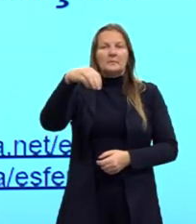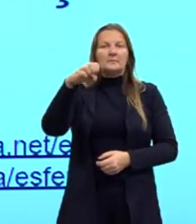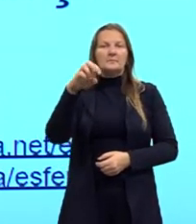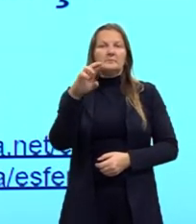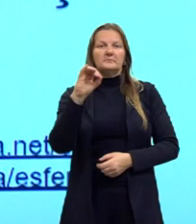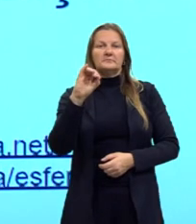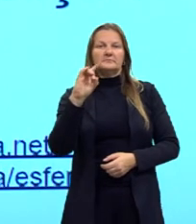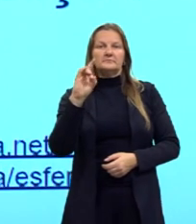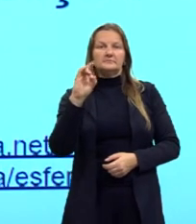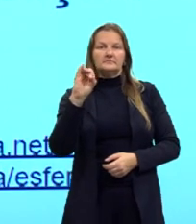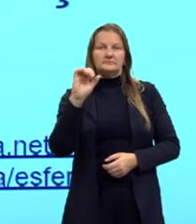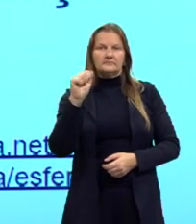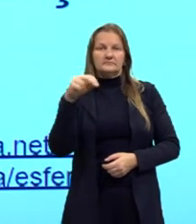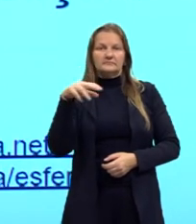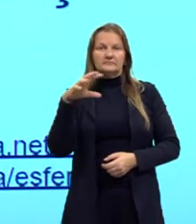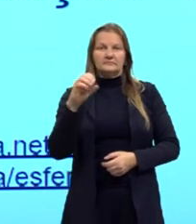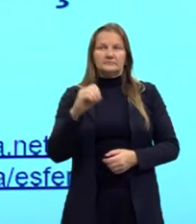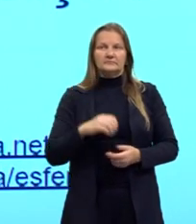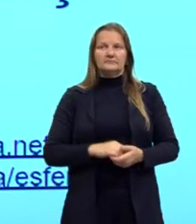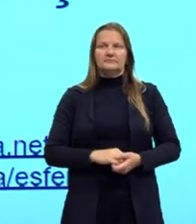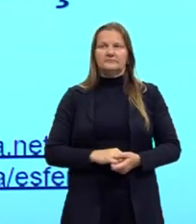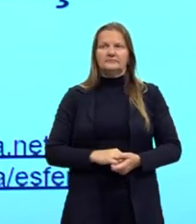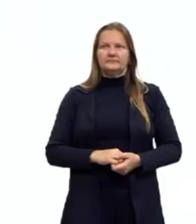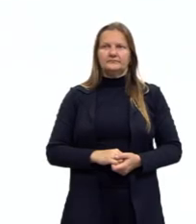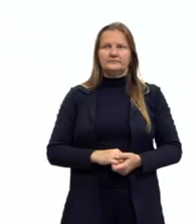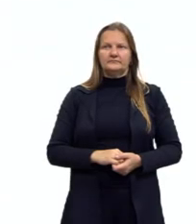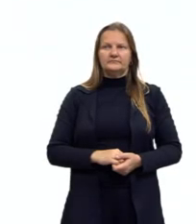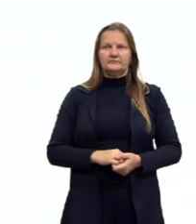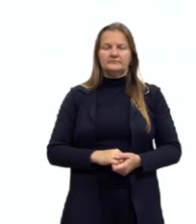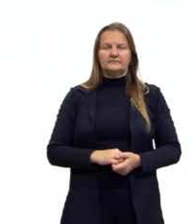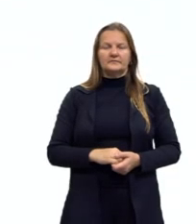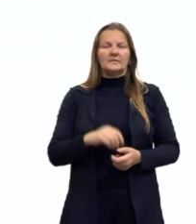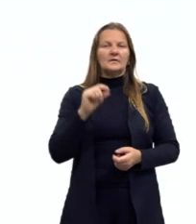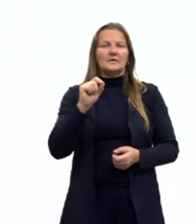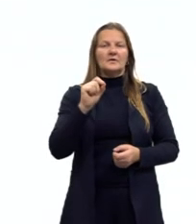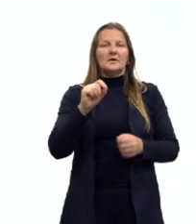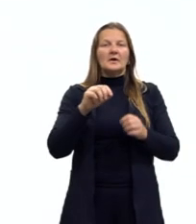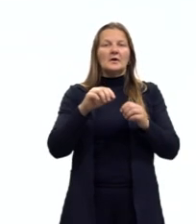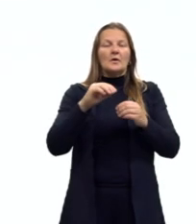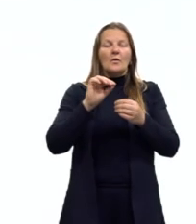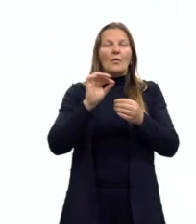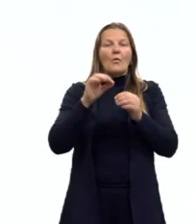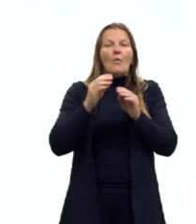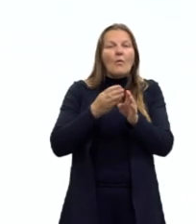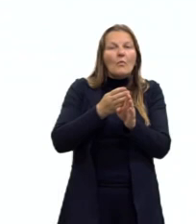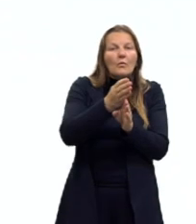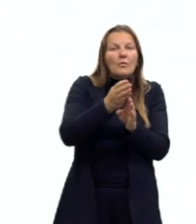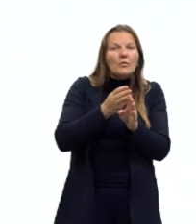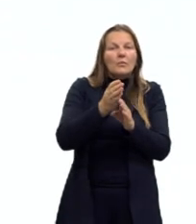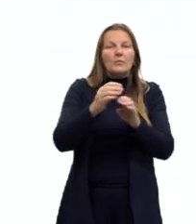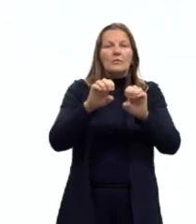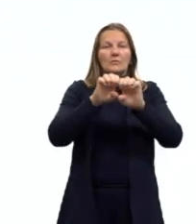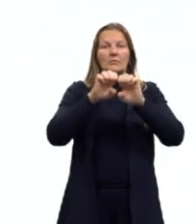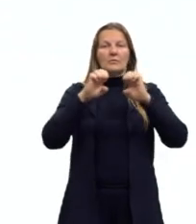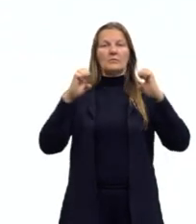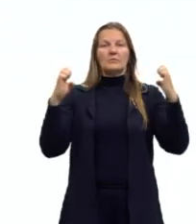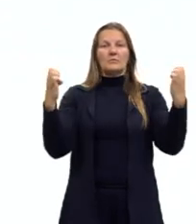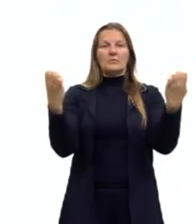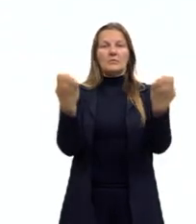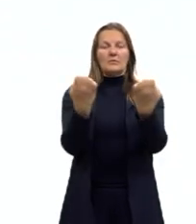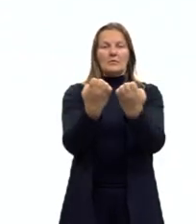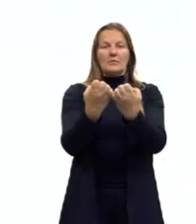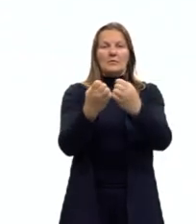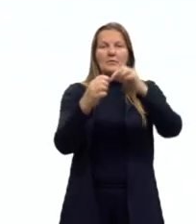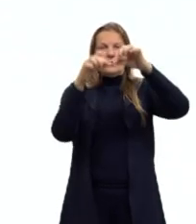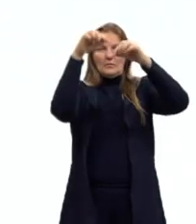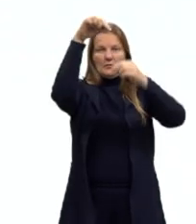A diferença entre o meridiano e os paralelos é que o primeiro então é obtido na vertical.